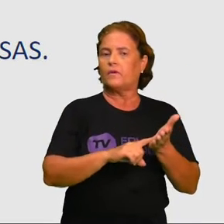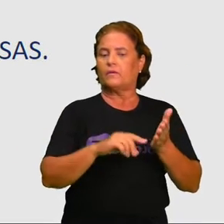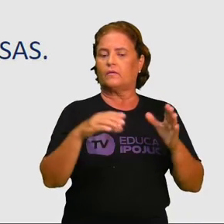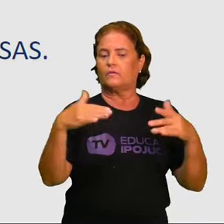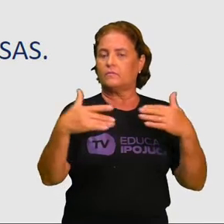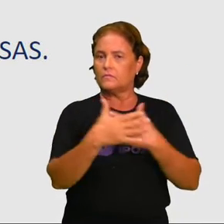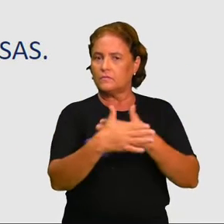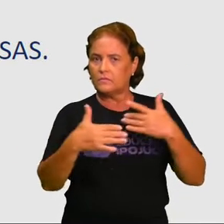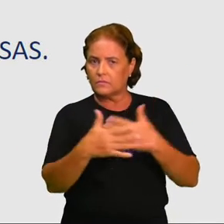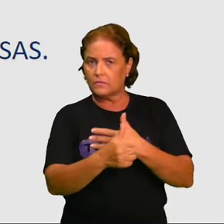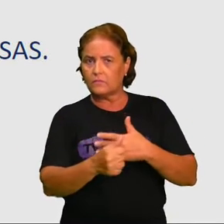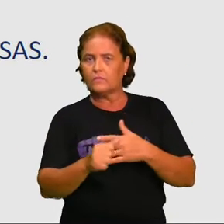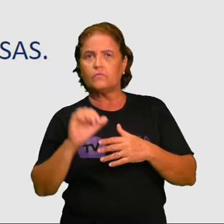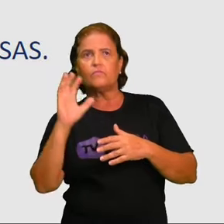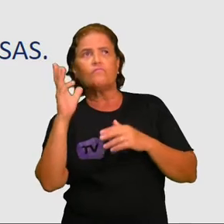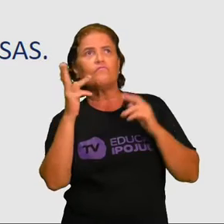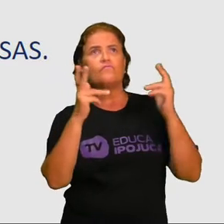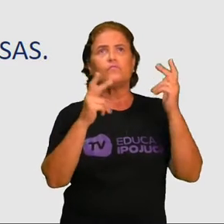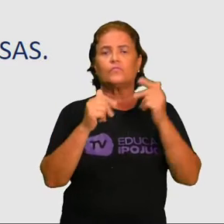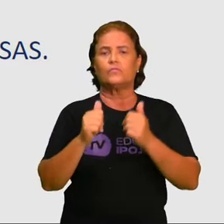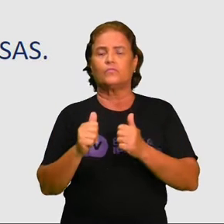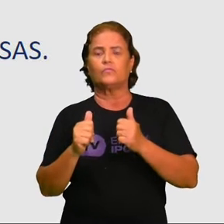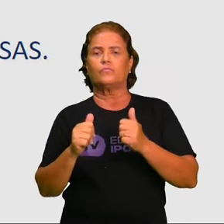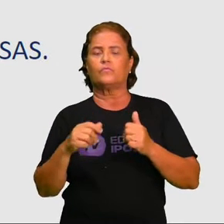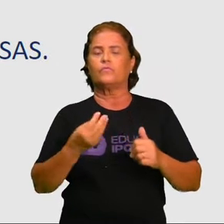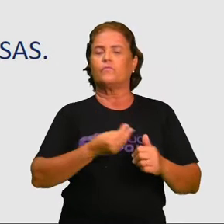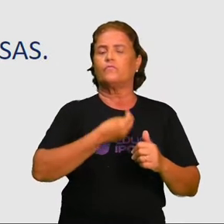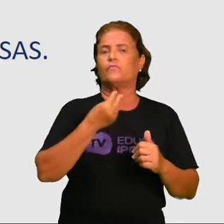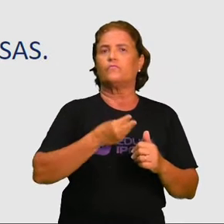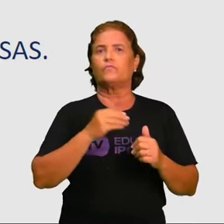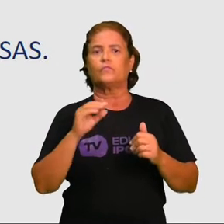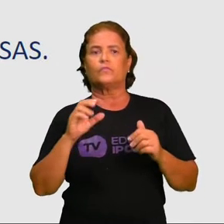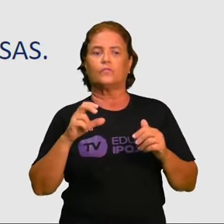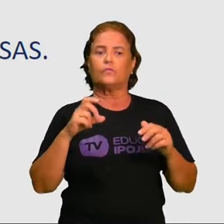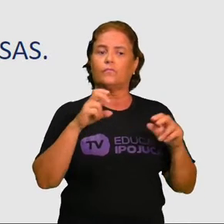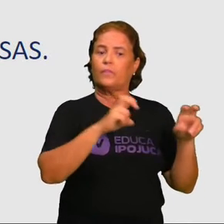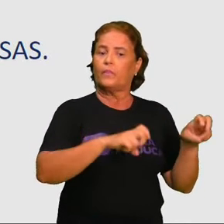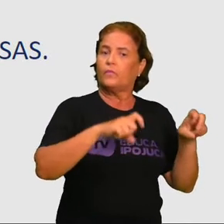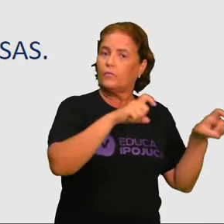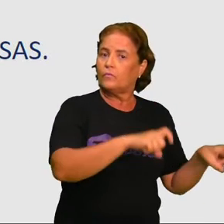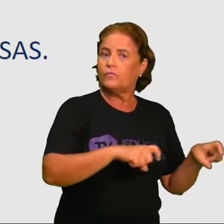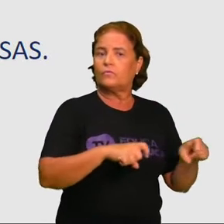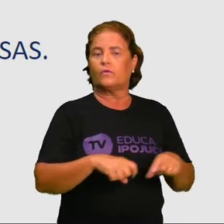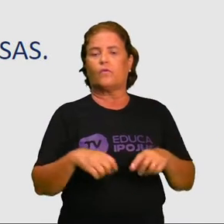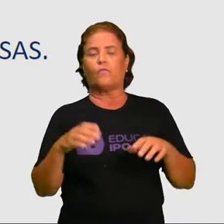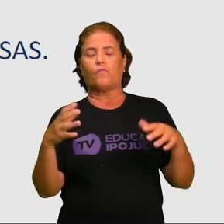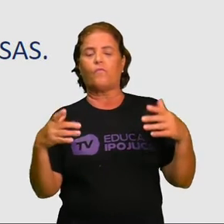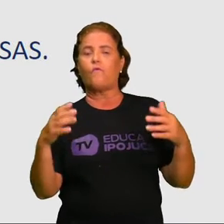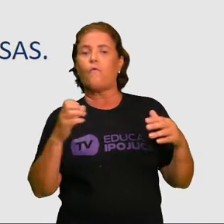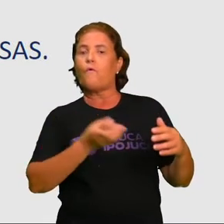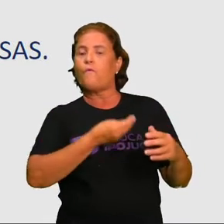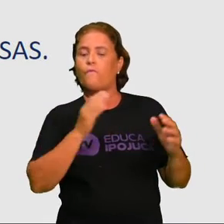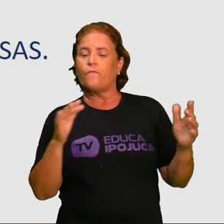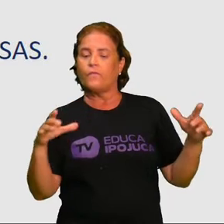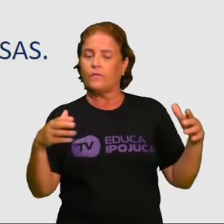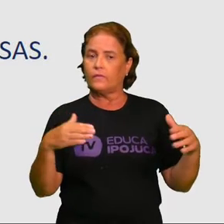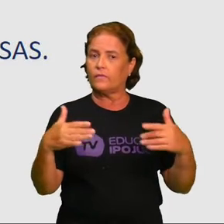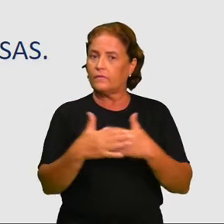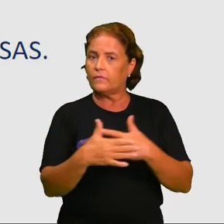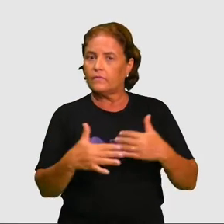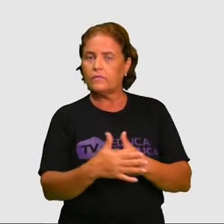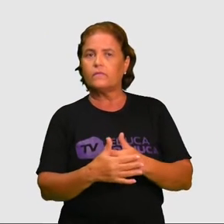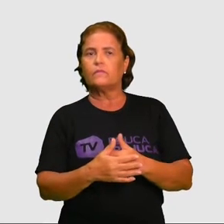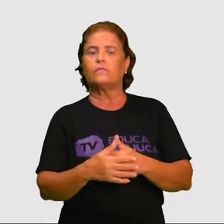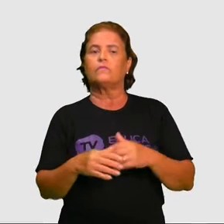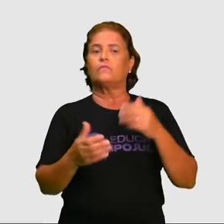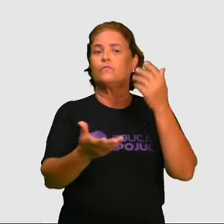fenômenos migratórios, vida rural, vida urbana, desmatamento e estabelecimento de grandes empresas.